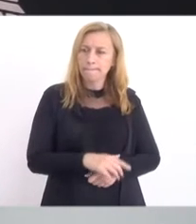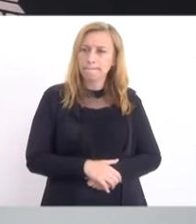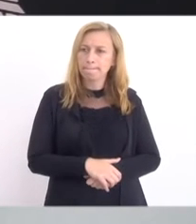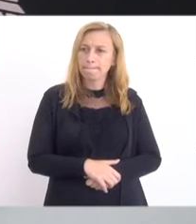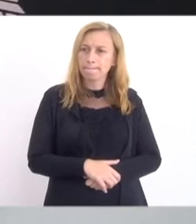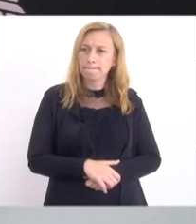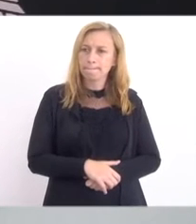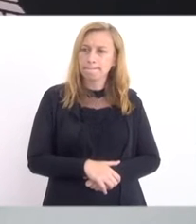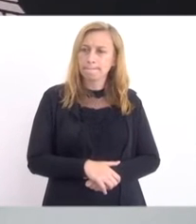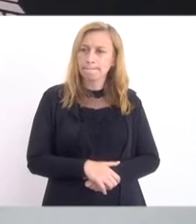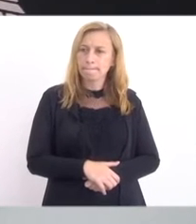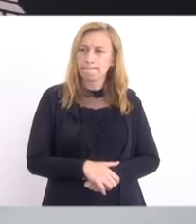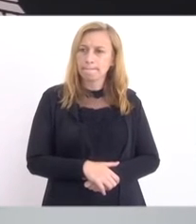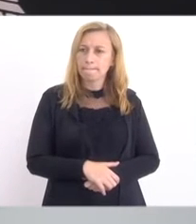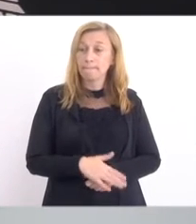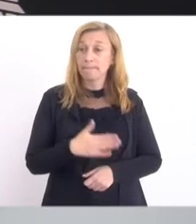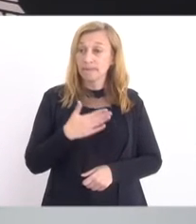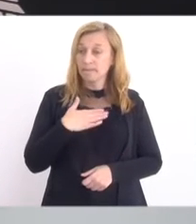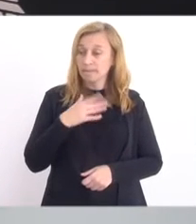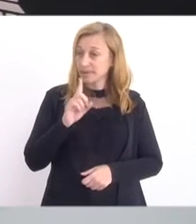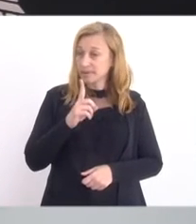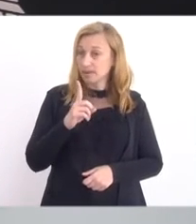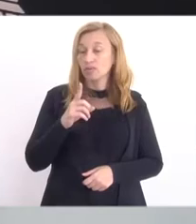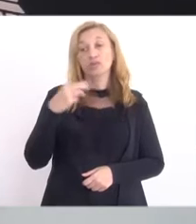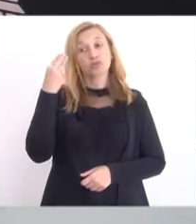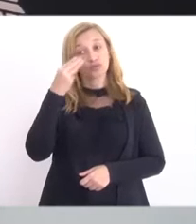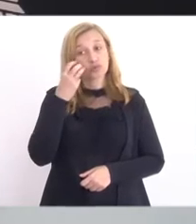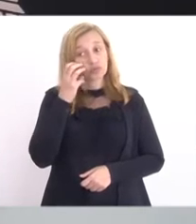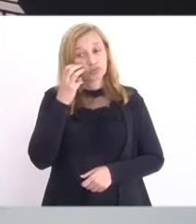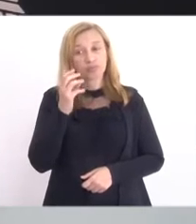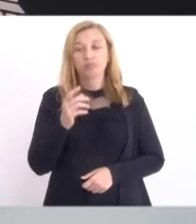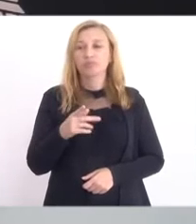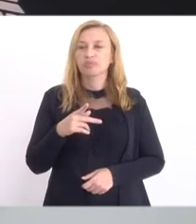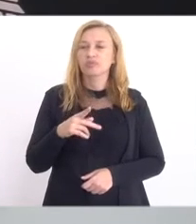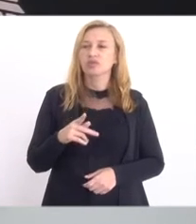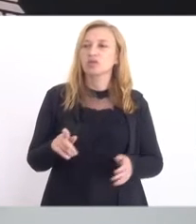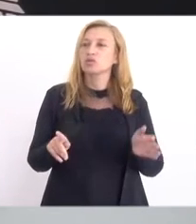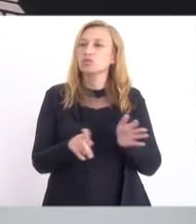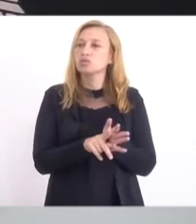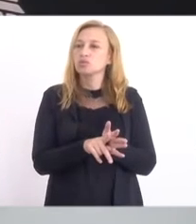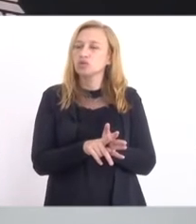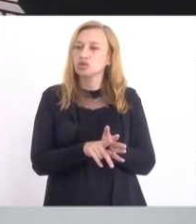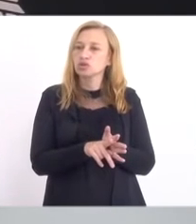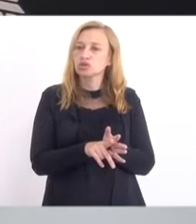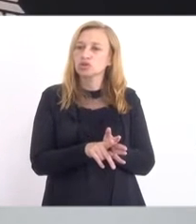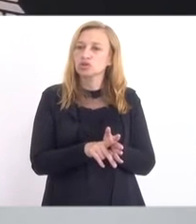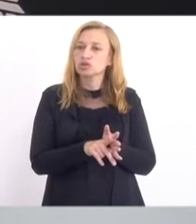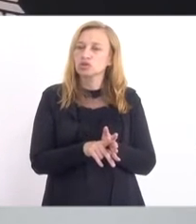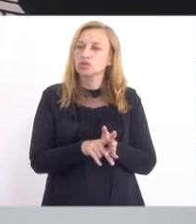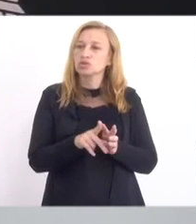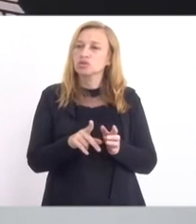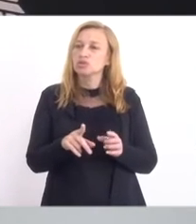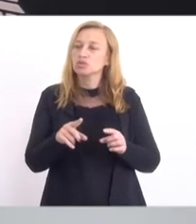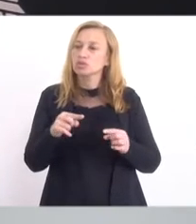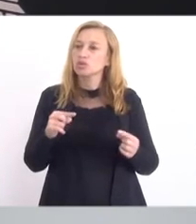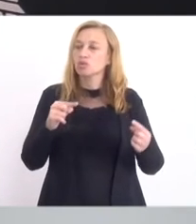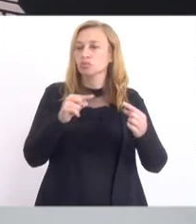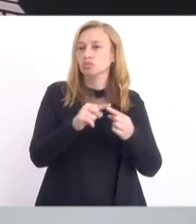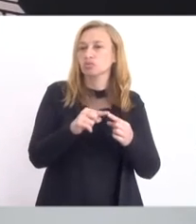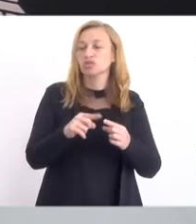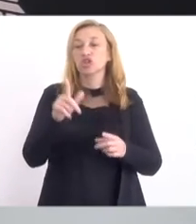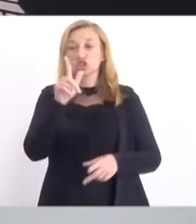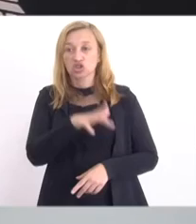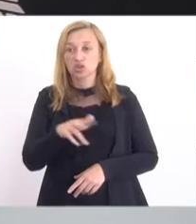Valdeck. A assessoria, desculpe-me, não, do Valdeck, que diz o seguinte. Os projetos possuem objetivos diferentes. O